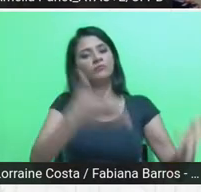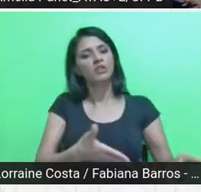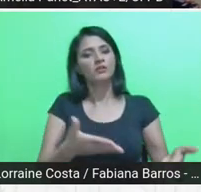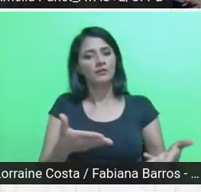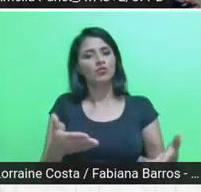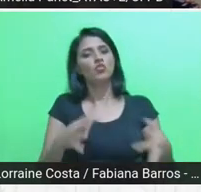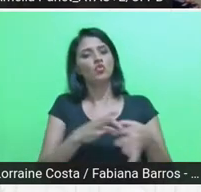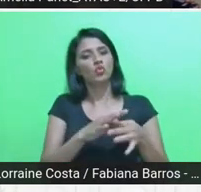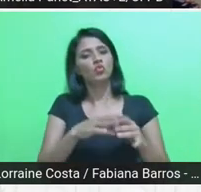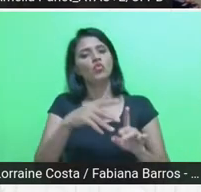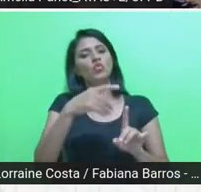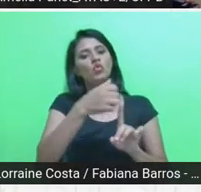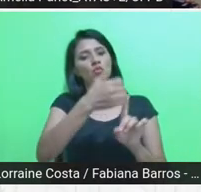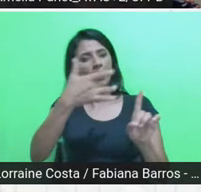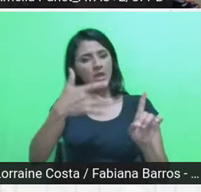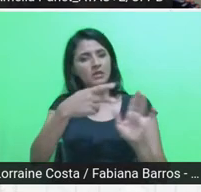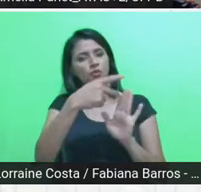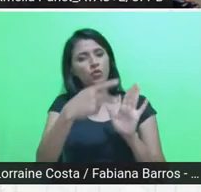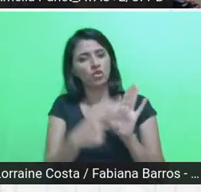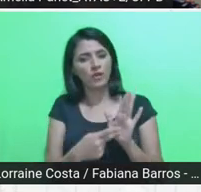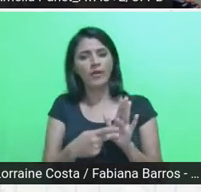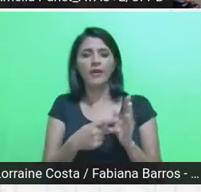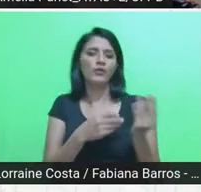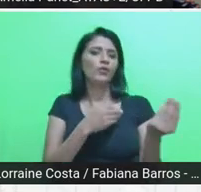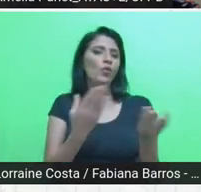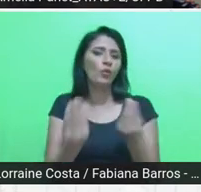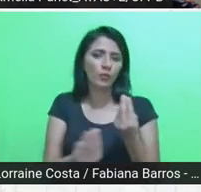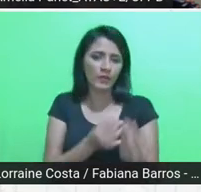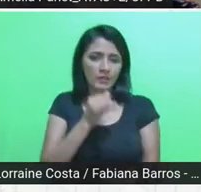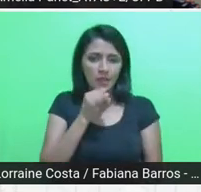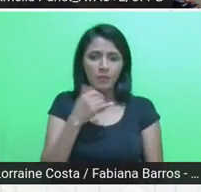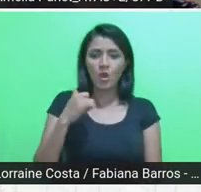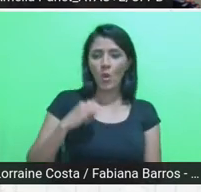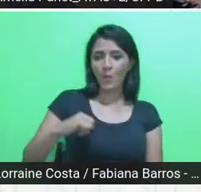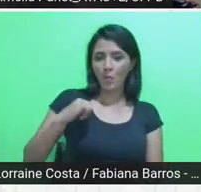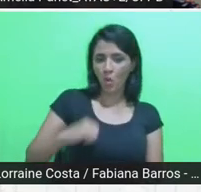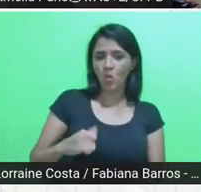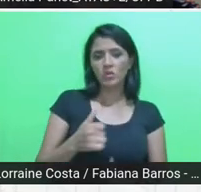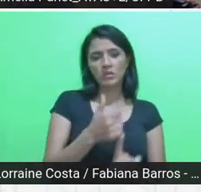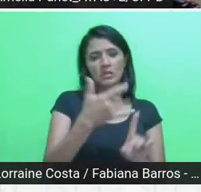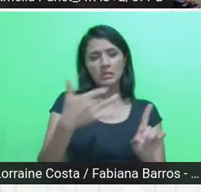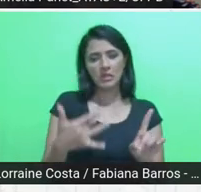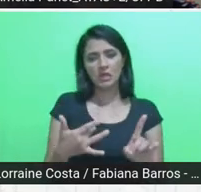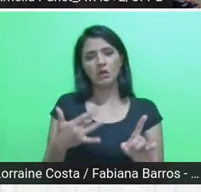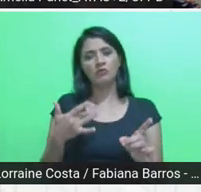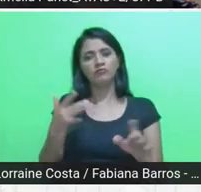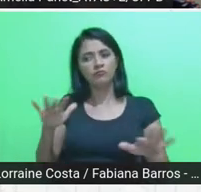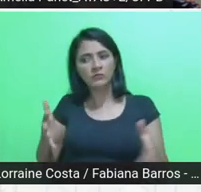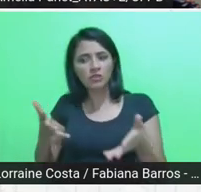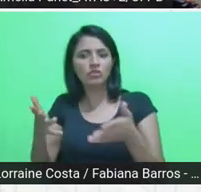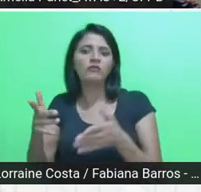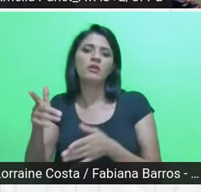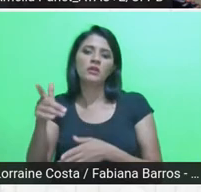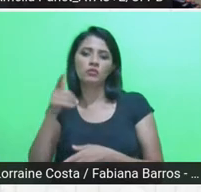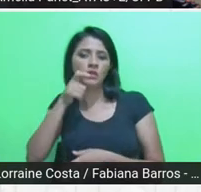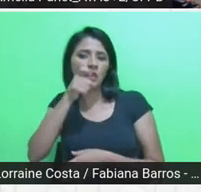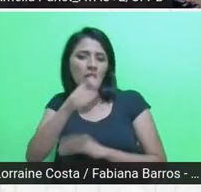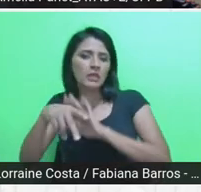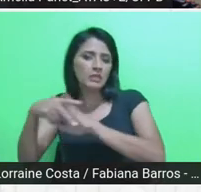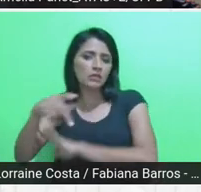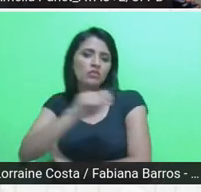através de bolsas de extensão, fomentando o interesse dos alunos e também conseguindo com que